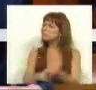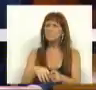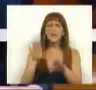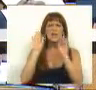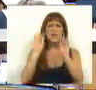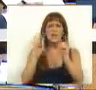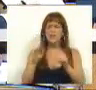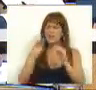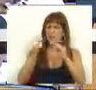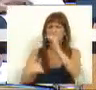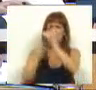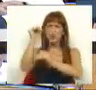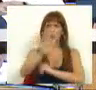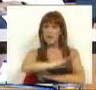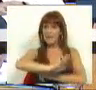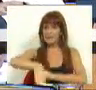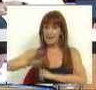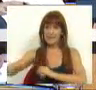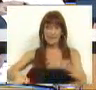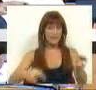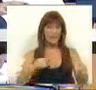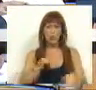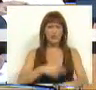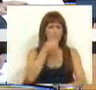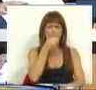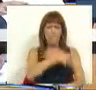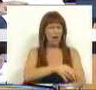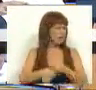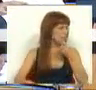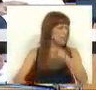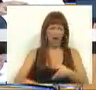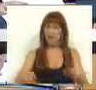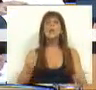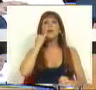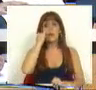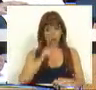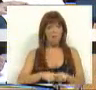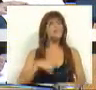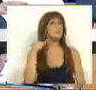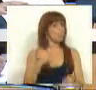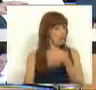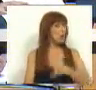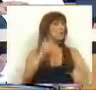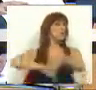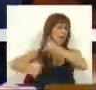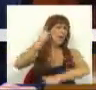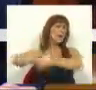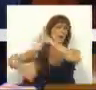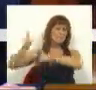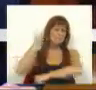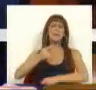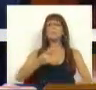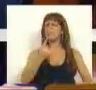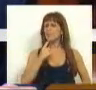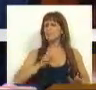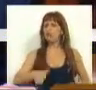no ensino superior e na ciência, este foi um tempo perdido e um tempo de graves e perigosos retrocessos. Já